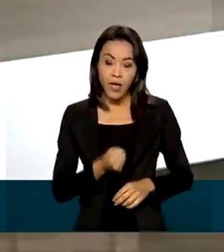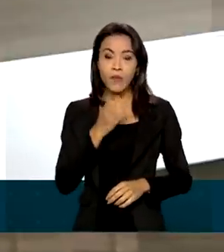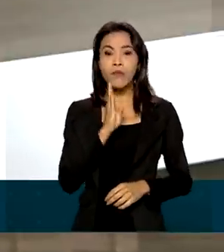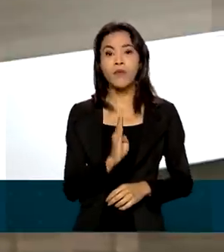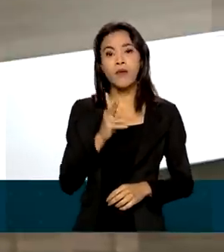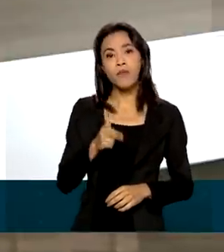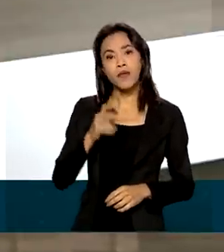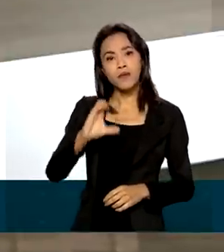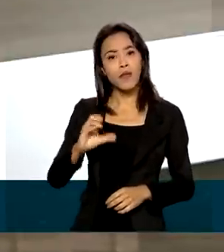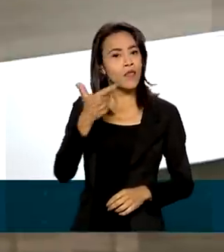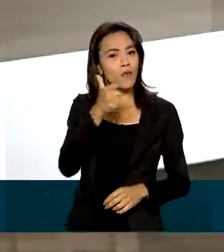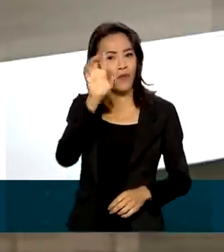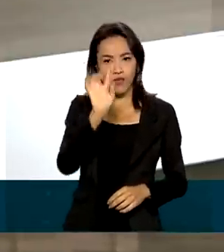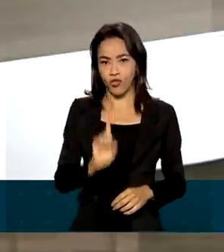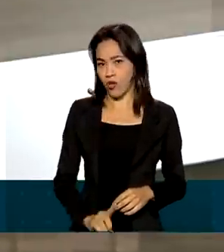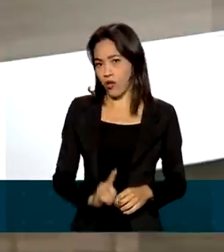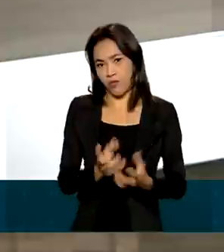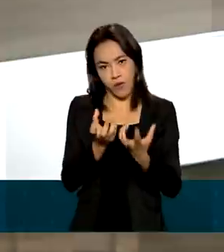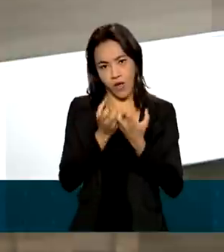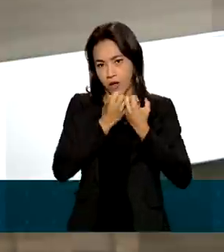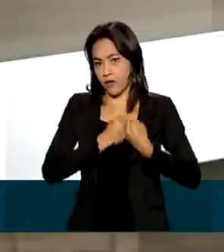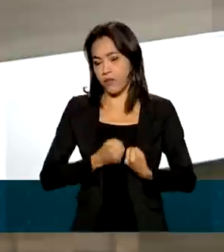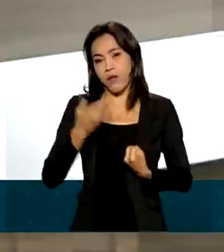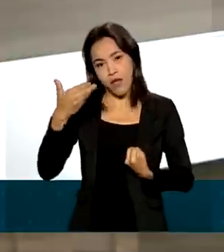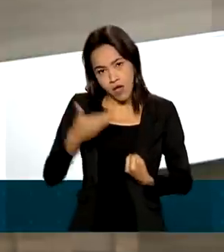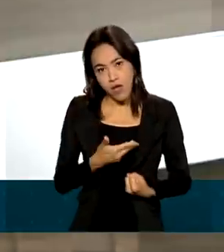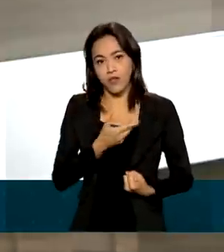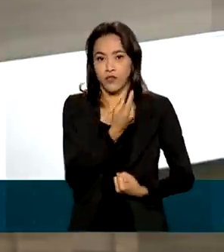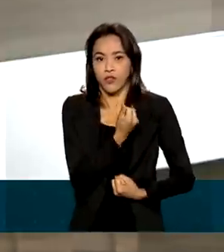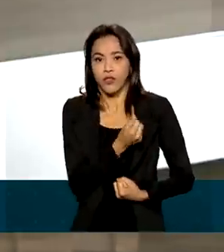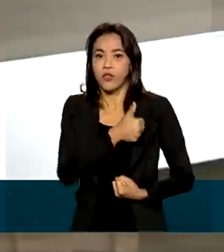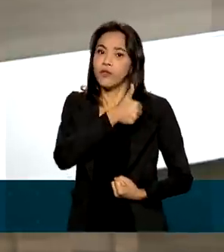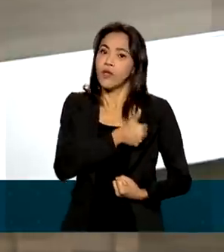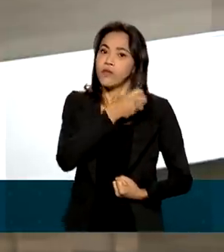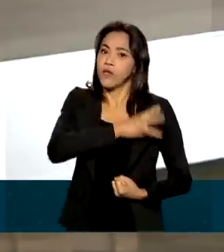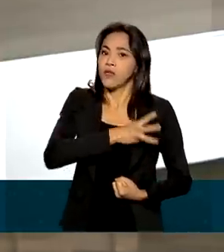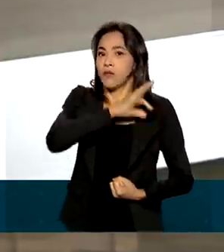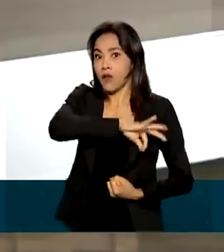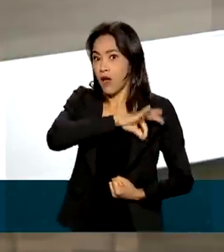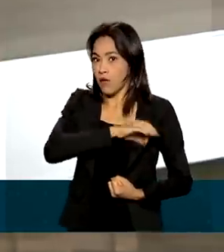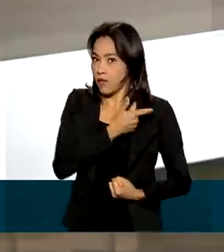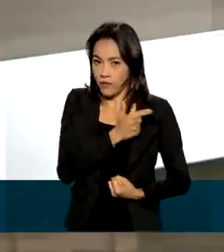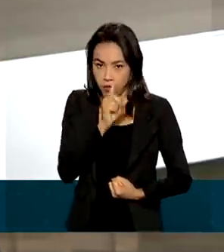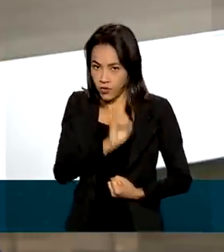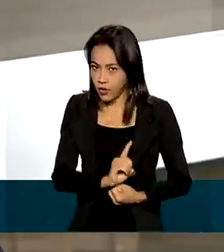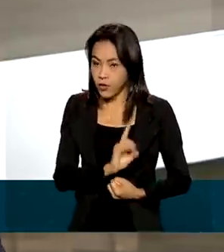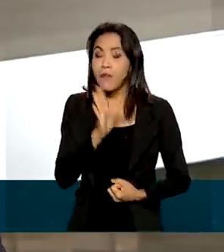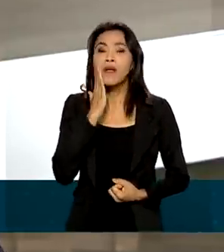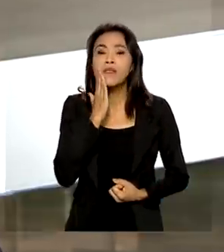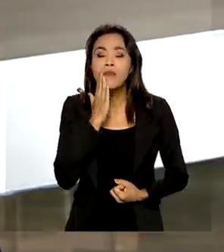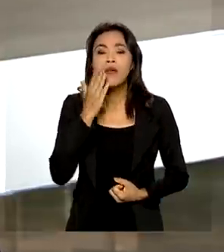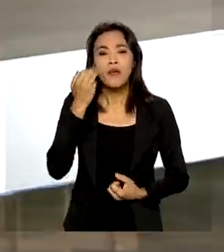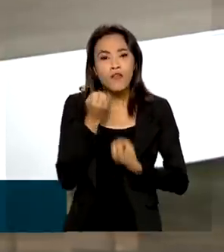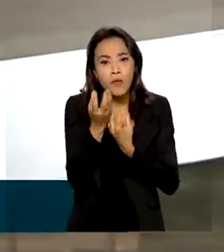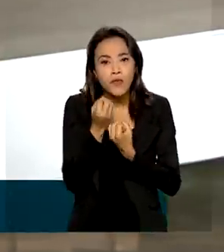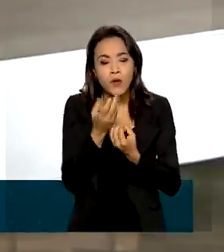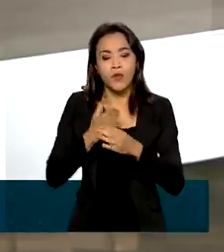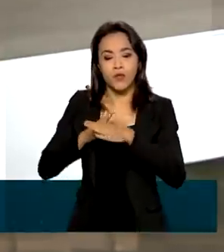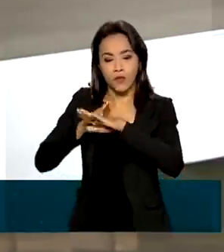continuada, não têm direito ao pagamento, ao recebimento desse terceiro salário. Para saber os valores, basta acessar o aplicativo